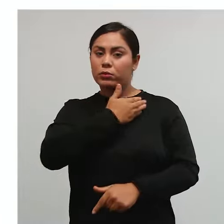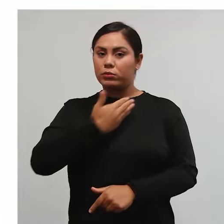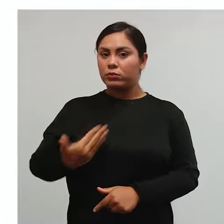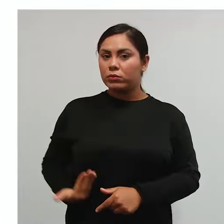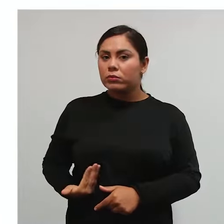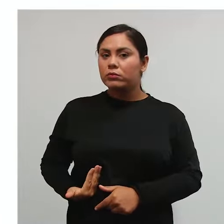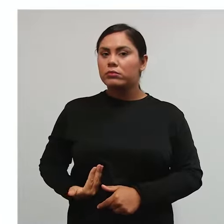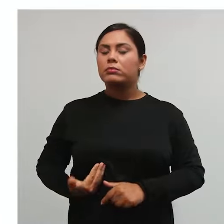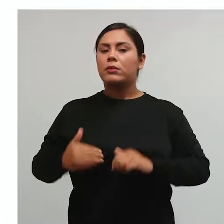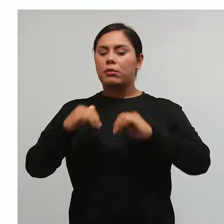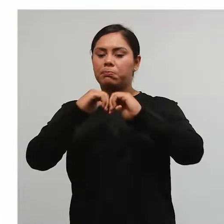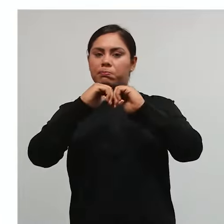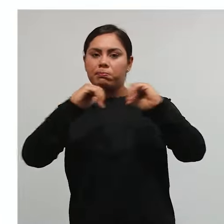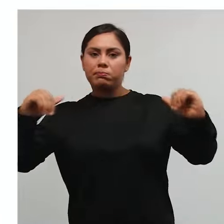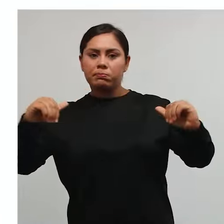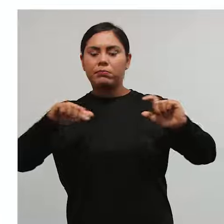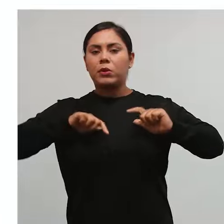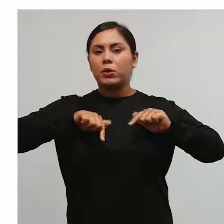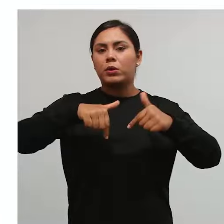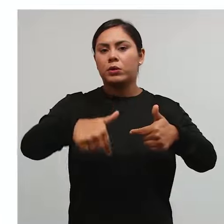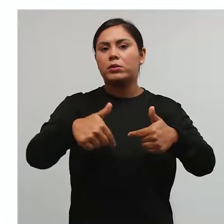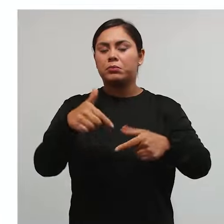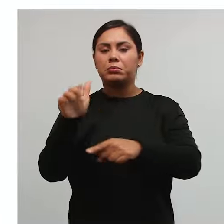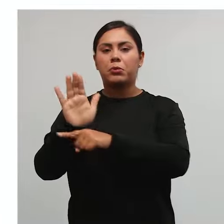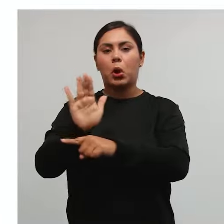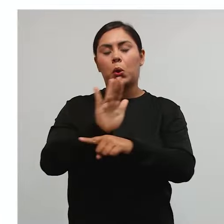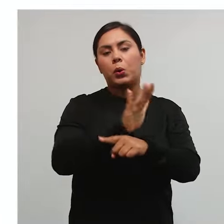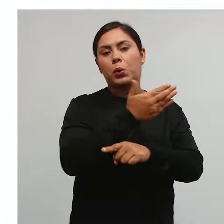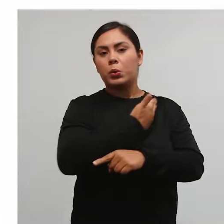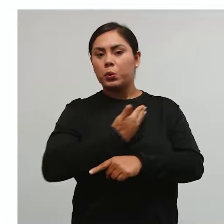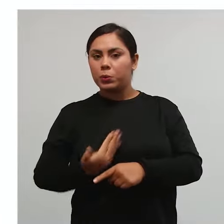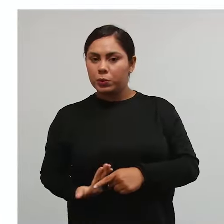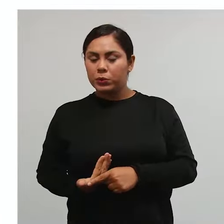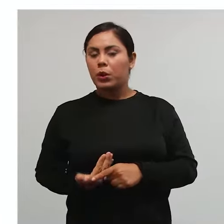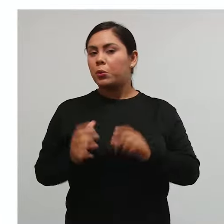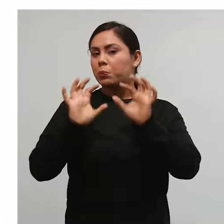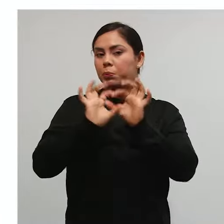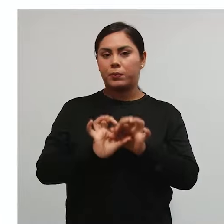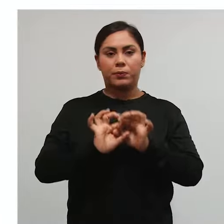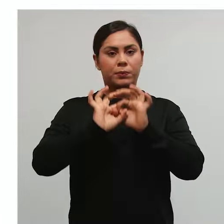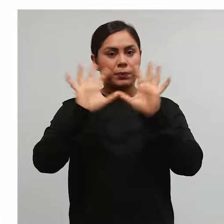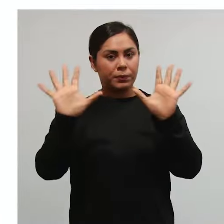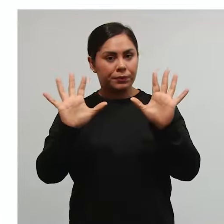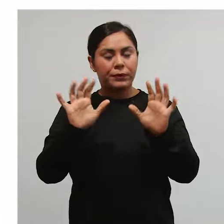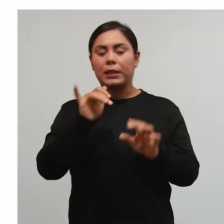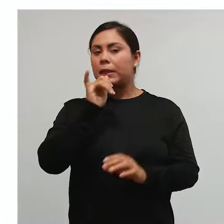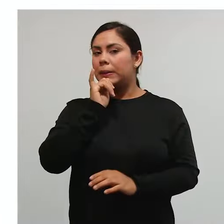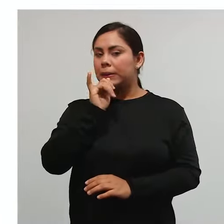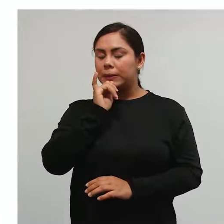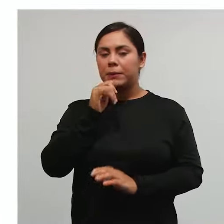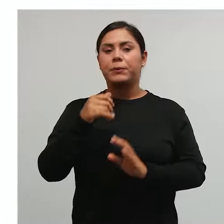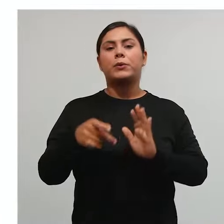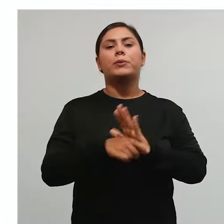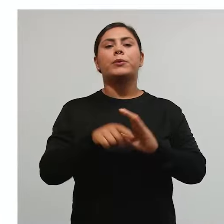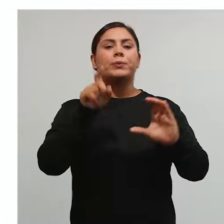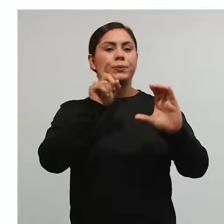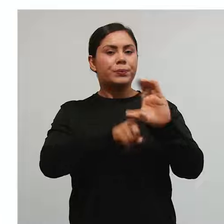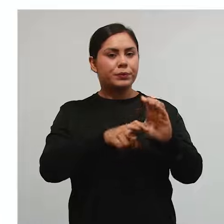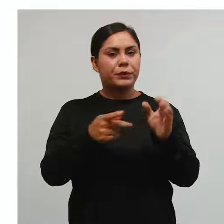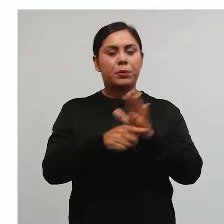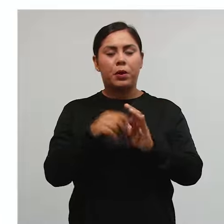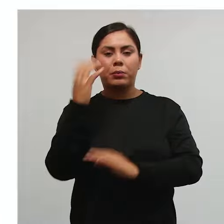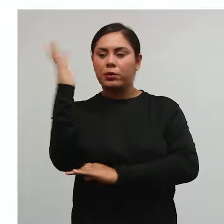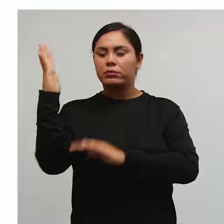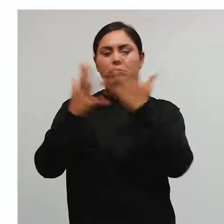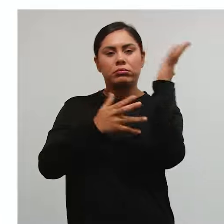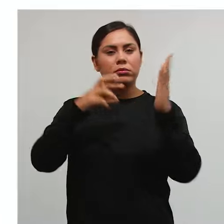divisíveis prestados ao contribuinte ou postos à sua disposição. Então, por exemplo, uma taxa de fiscalização ambiental